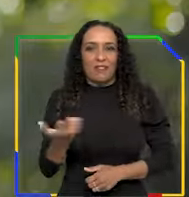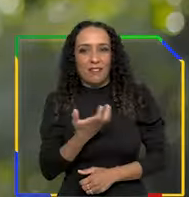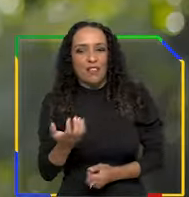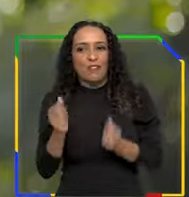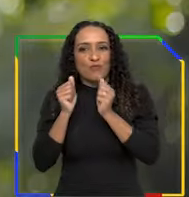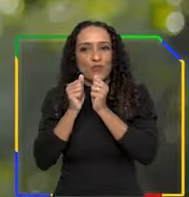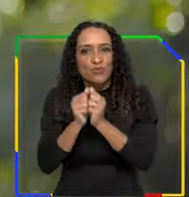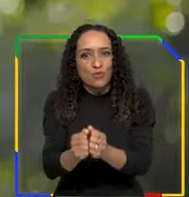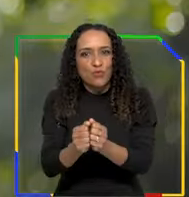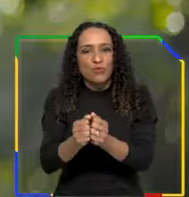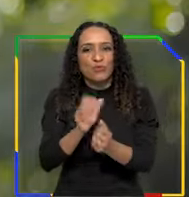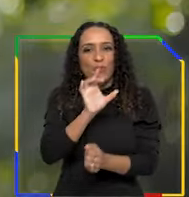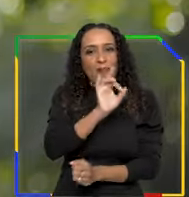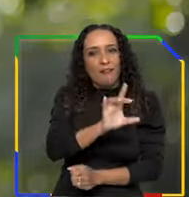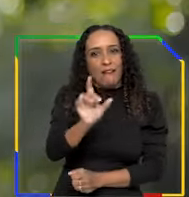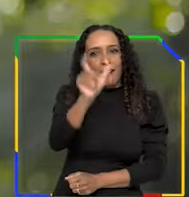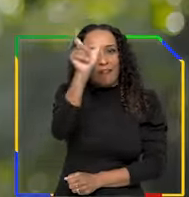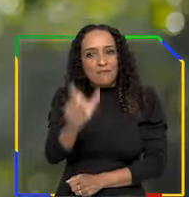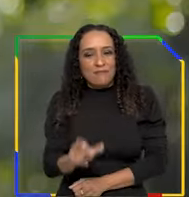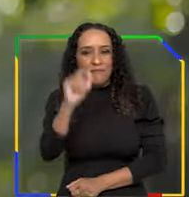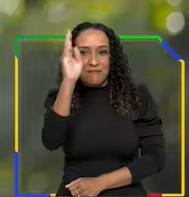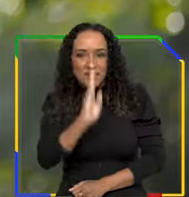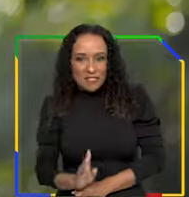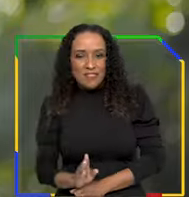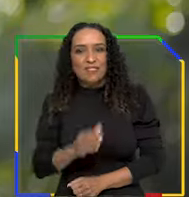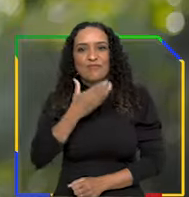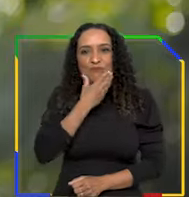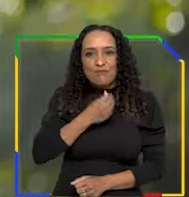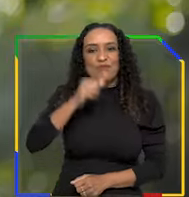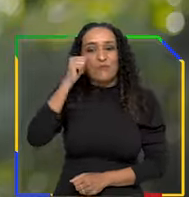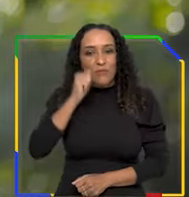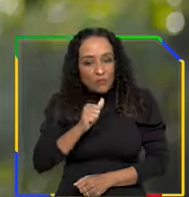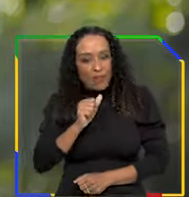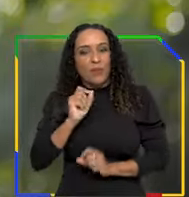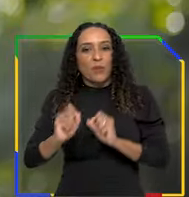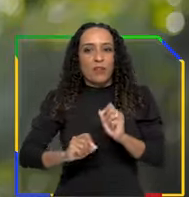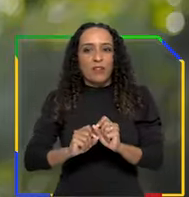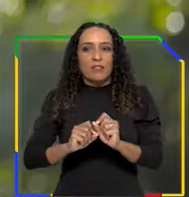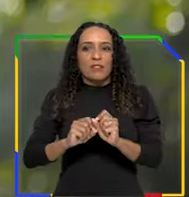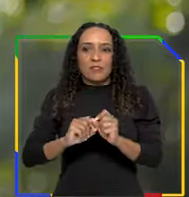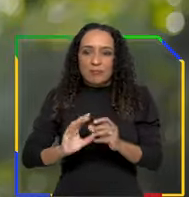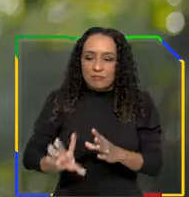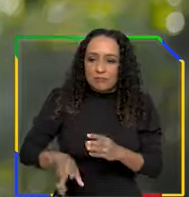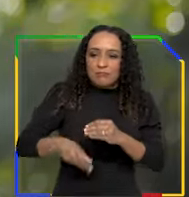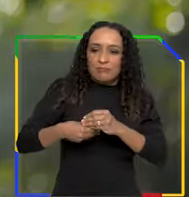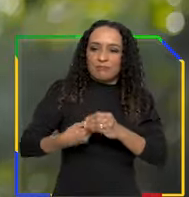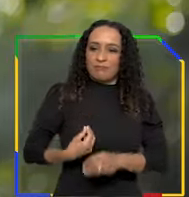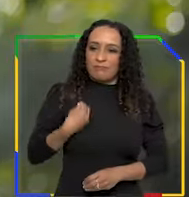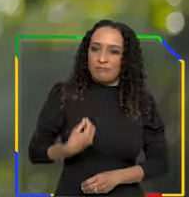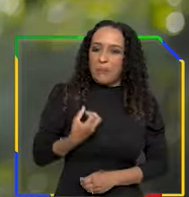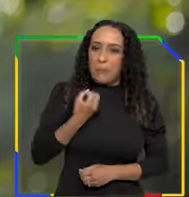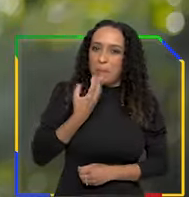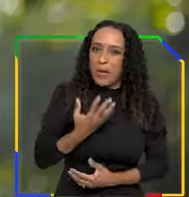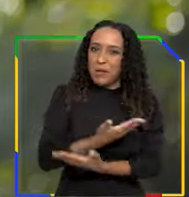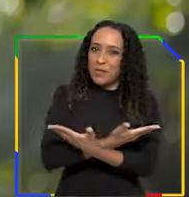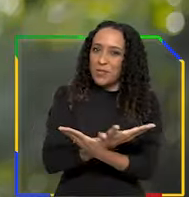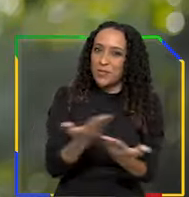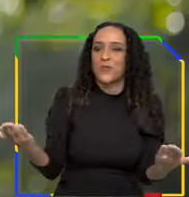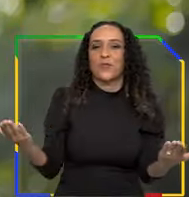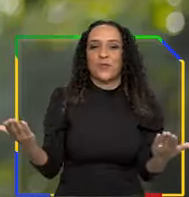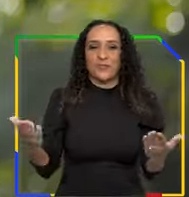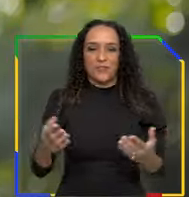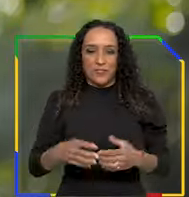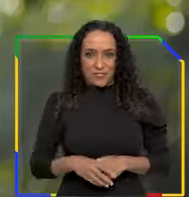Queremos, juntamente com cada brasileiro e cada brasileira, construir um bem viver para todas